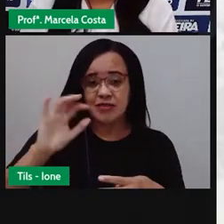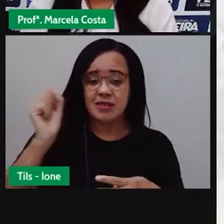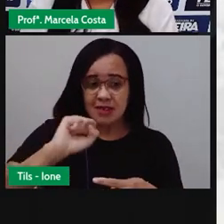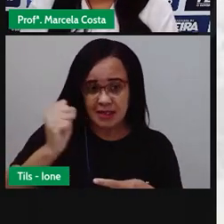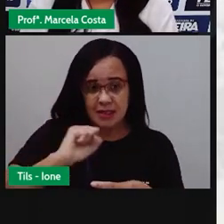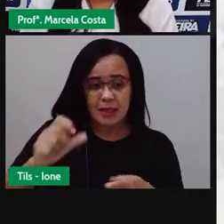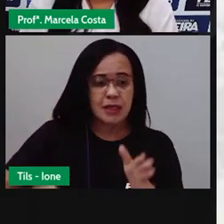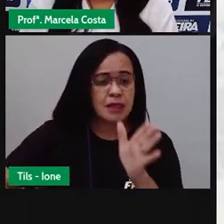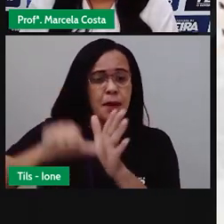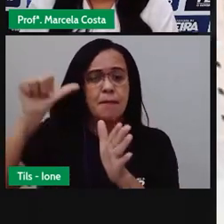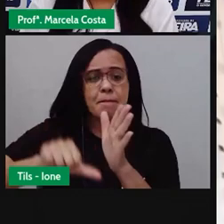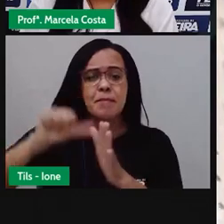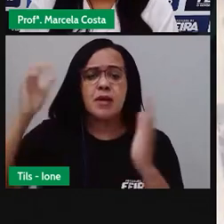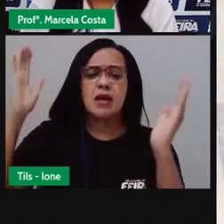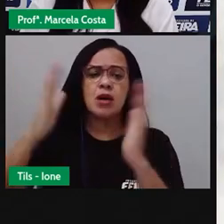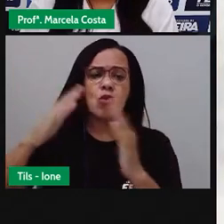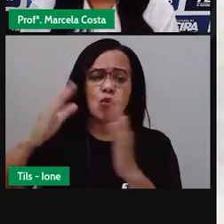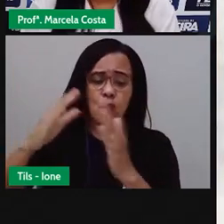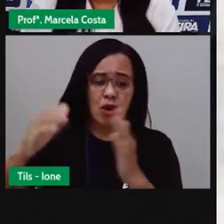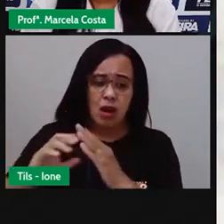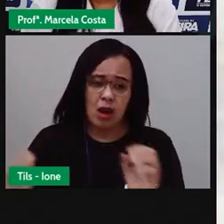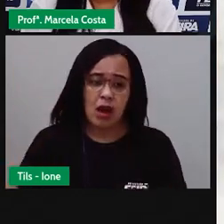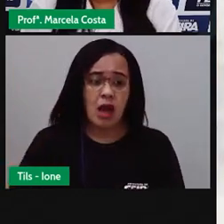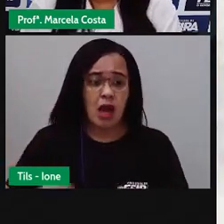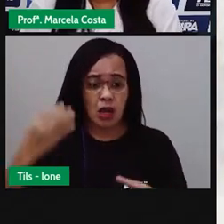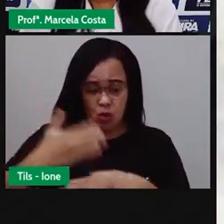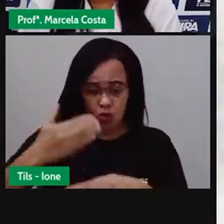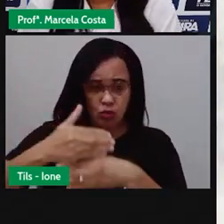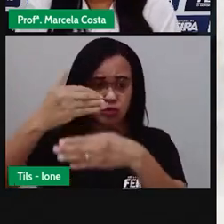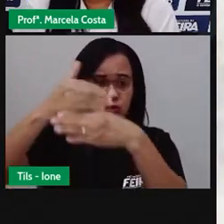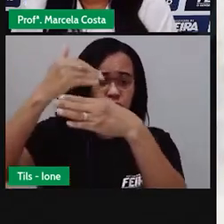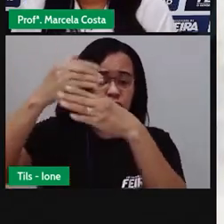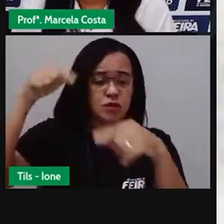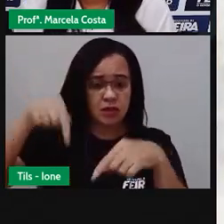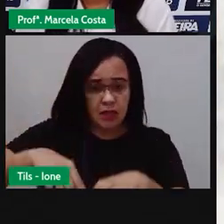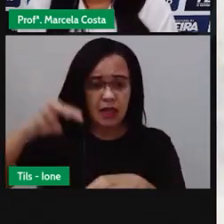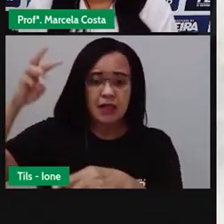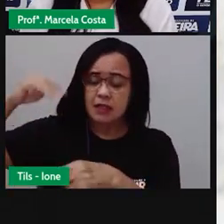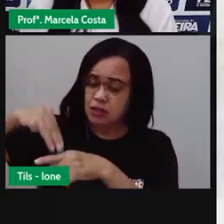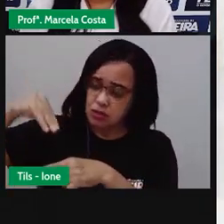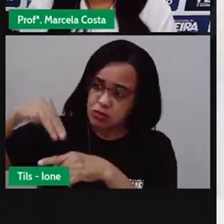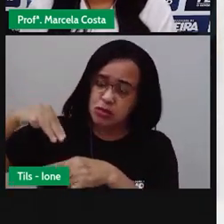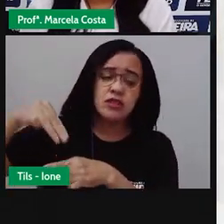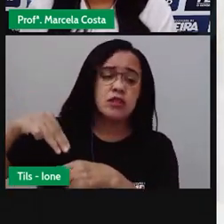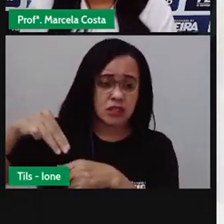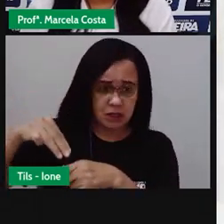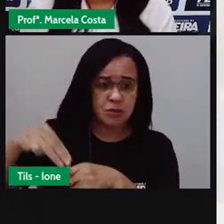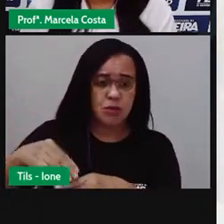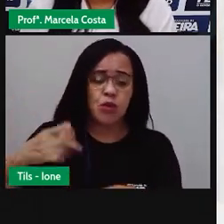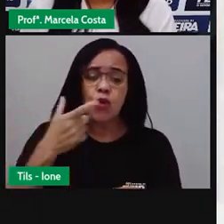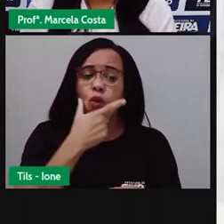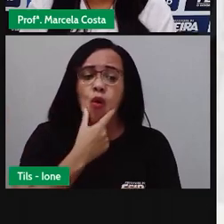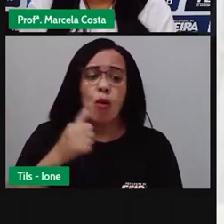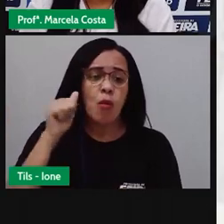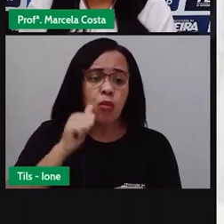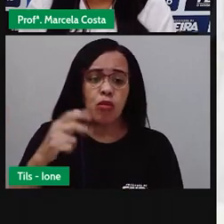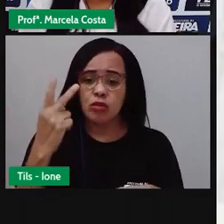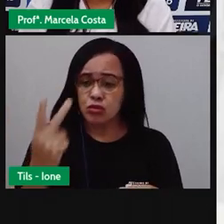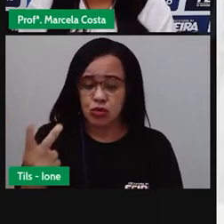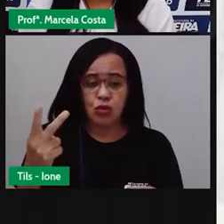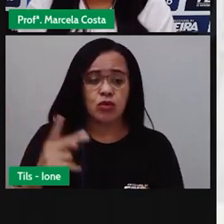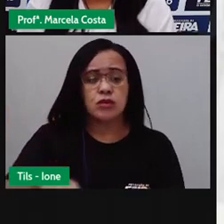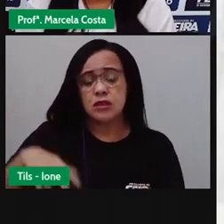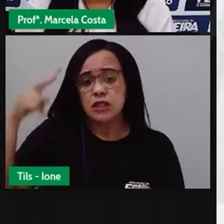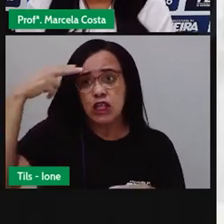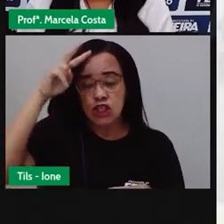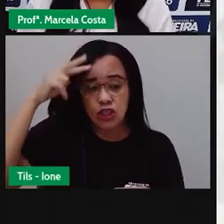primeira habitação erguida no município pelos fundadores da cidade, Domingos Barbosa de Araújo e Ana Brandão. Alguns historiadores também contam que o